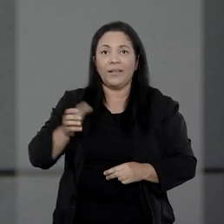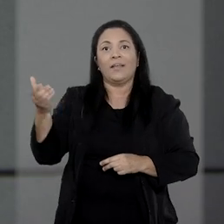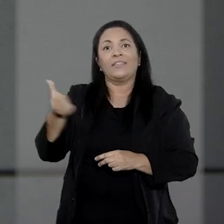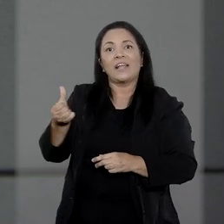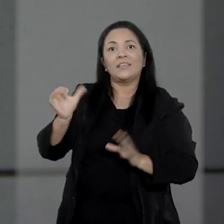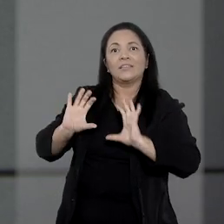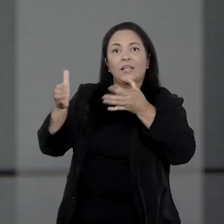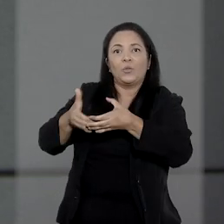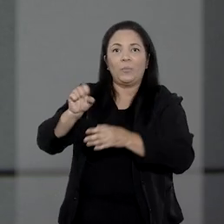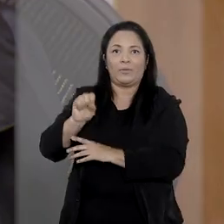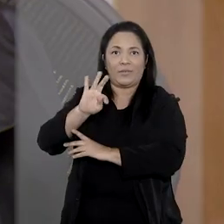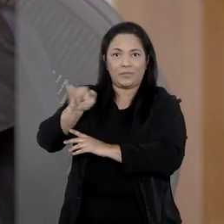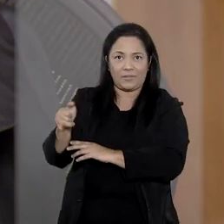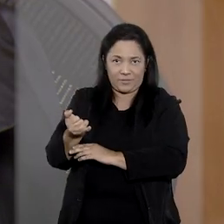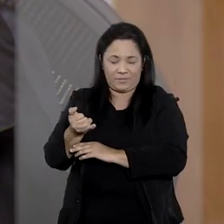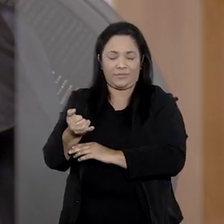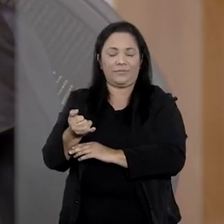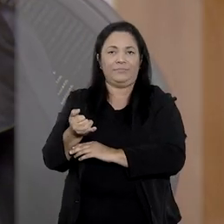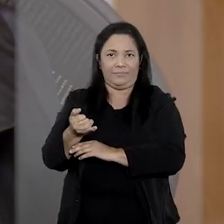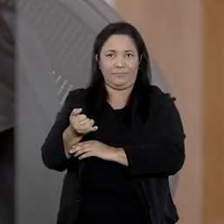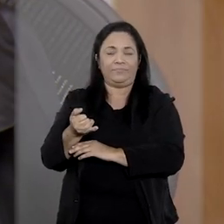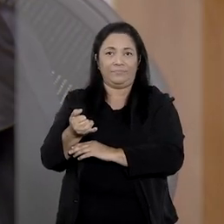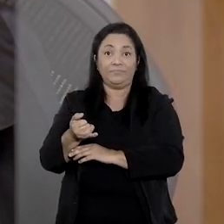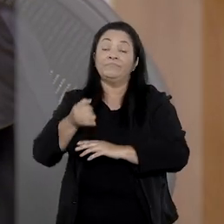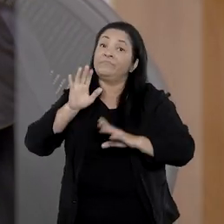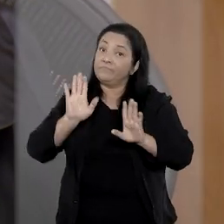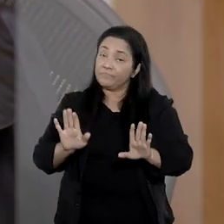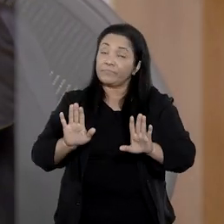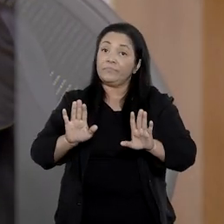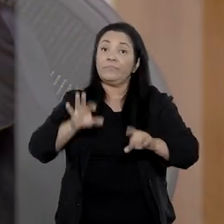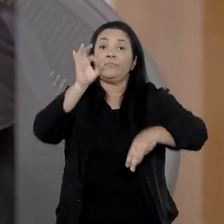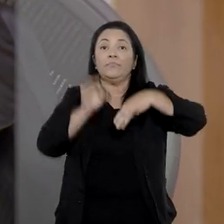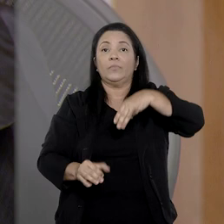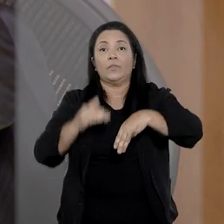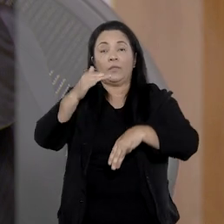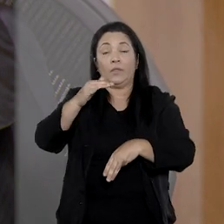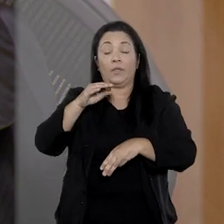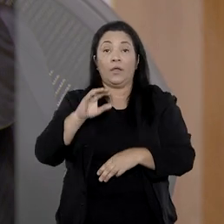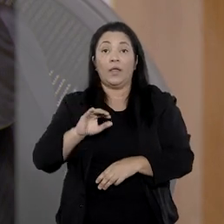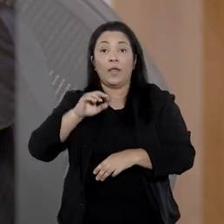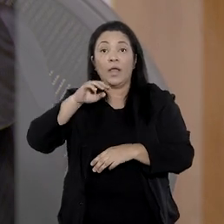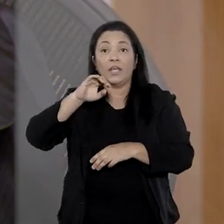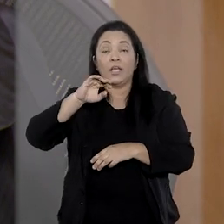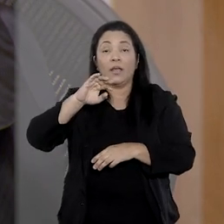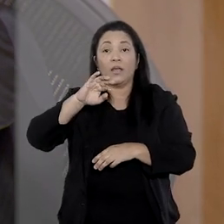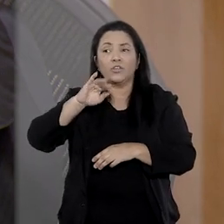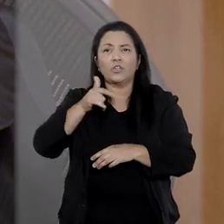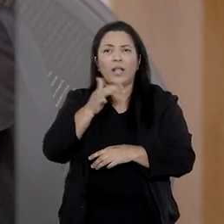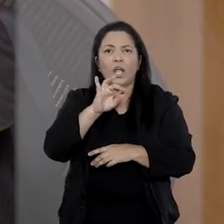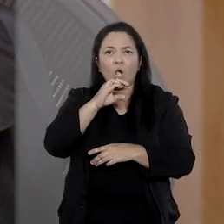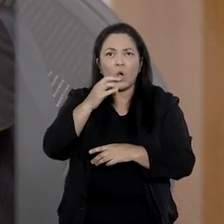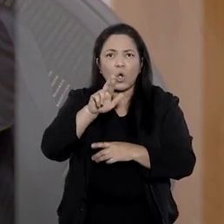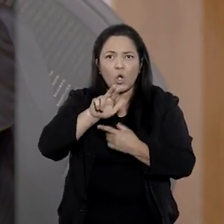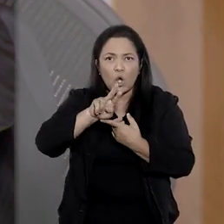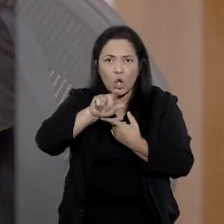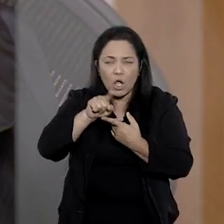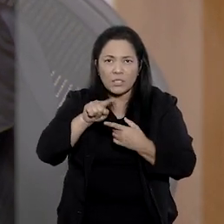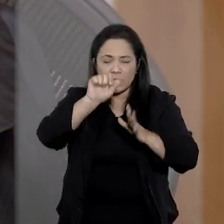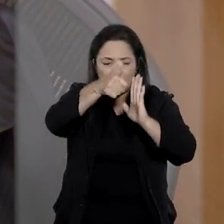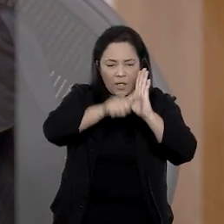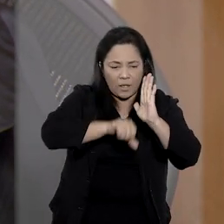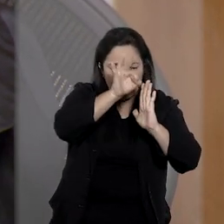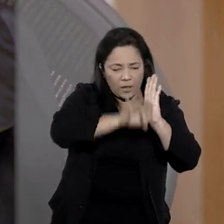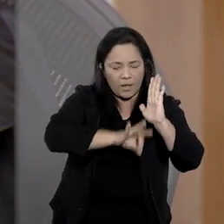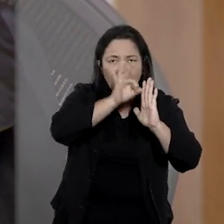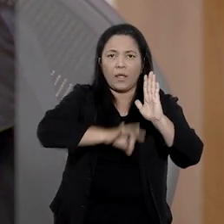pela sexta turma do STJ, ao ratificar liminar anterior do relator, ministro Rogério Schietti Cruz. Ao examinar